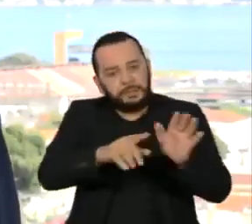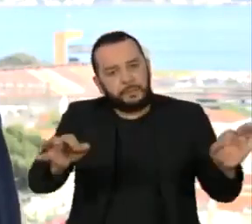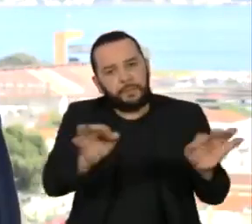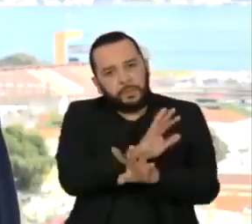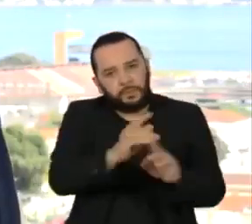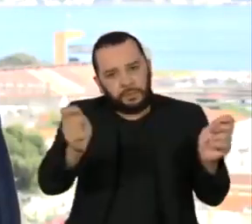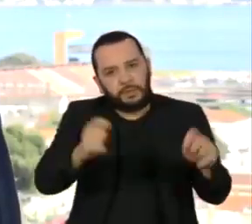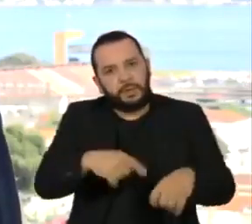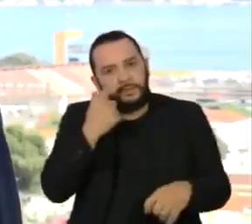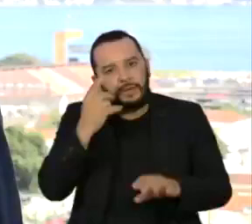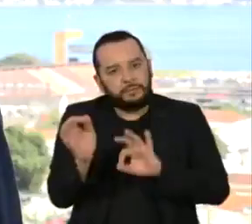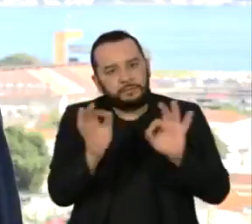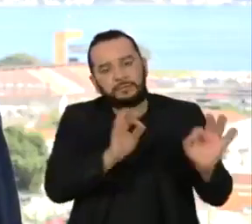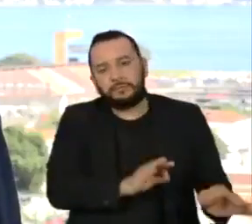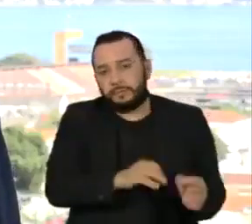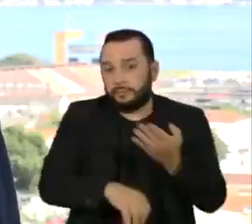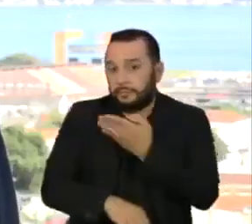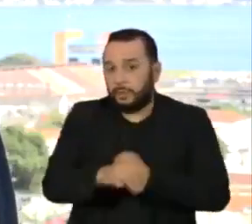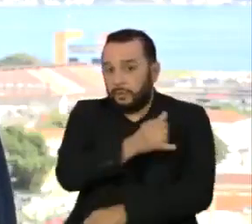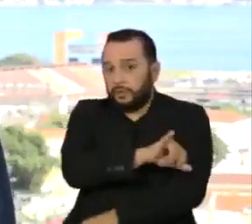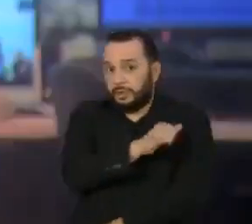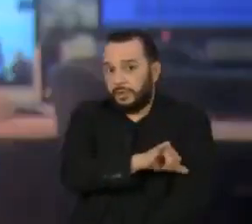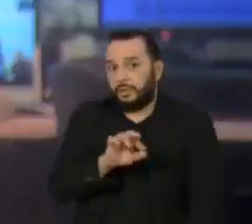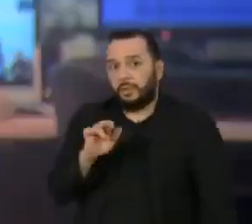Janeiro, Rodrigo Gomes para o Jornal da Tarde.